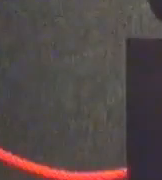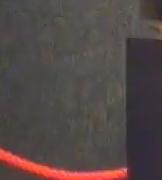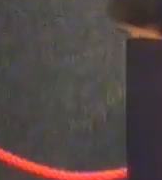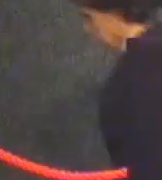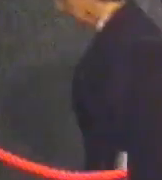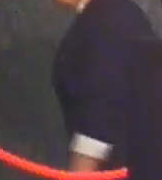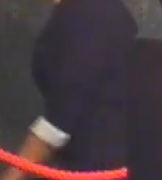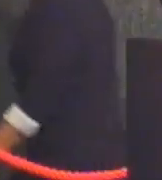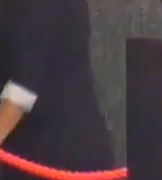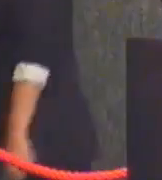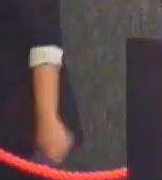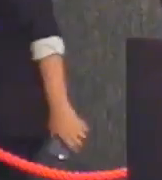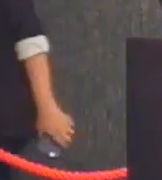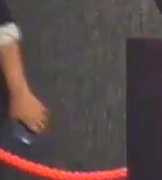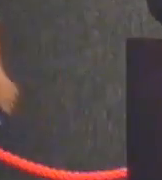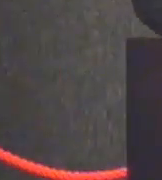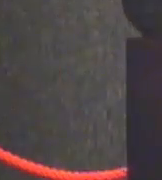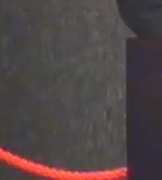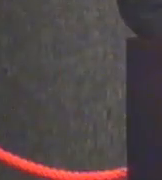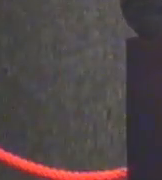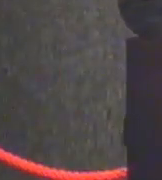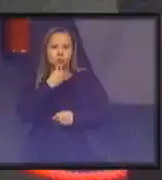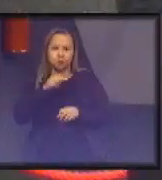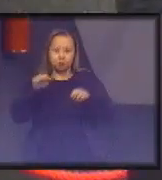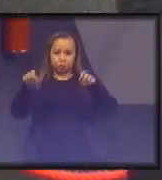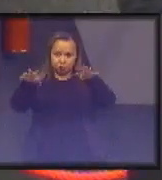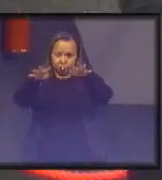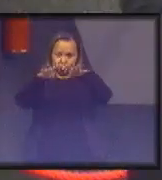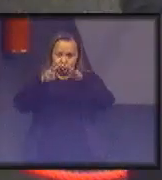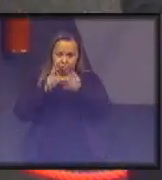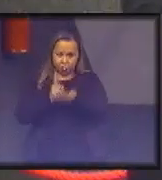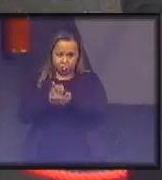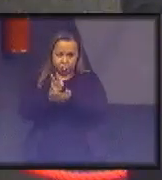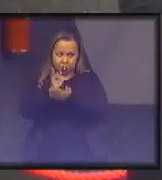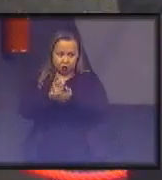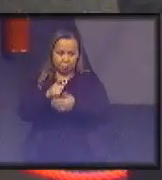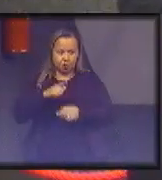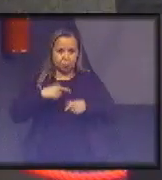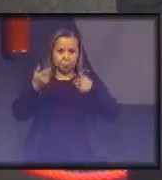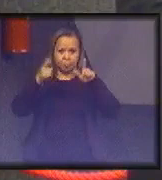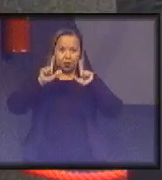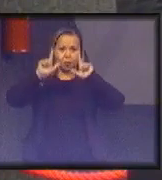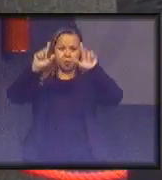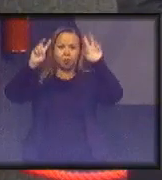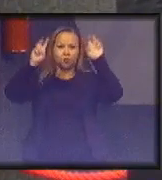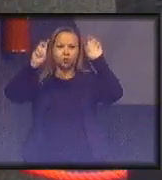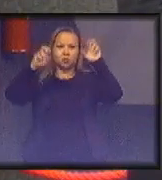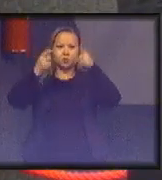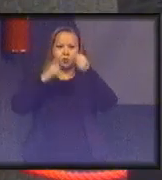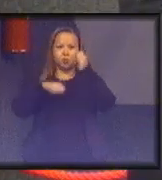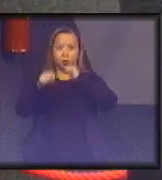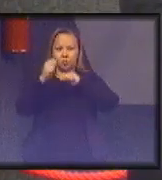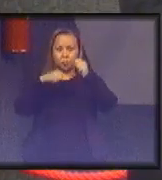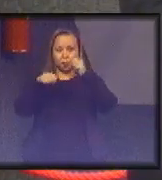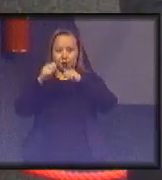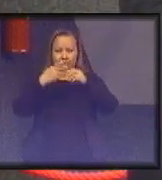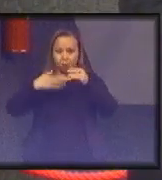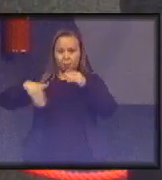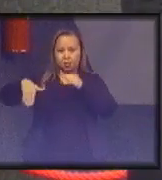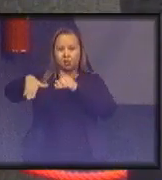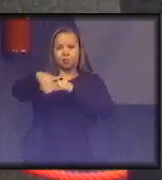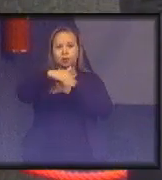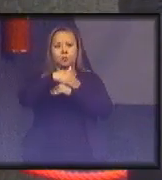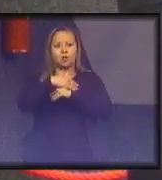senhoras e senhores, dando sequência ao seminário, nós teremos agora painel com o tema A Economia Circular. Como